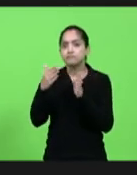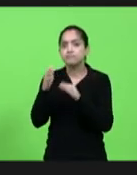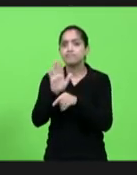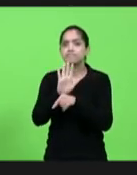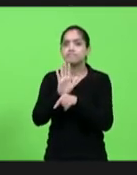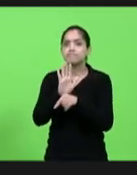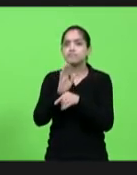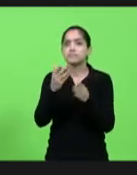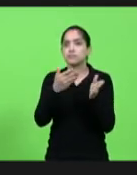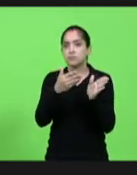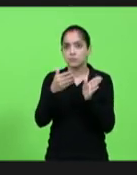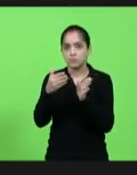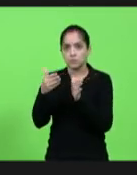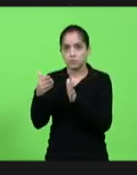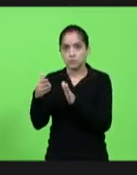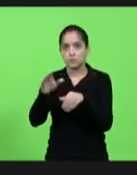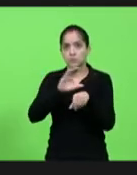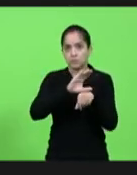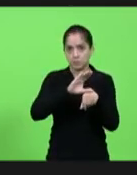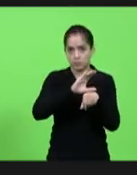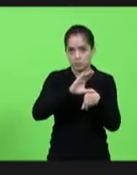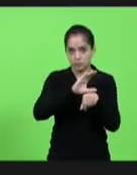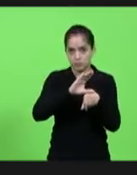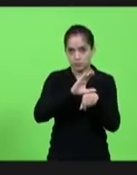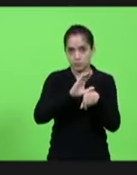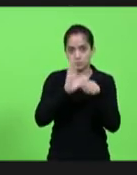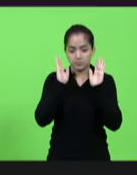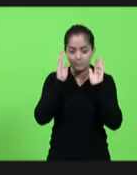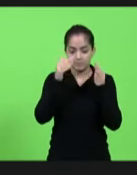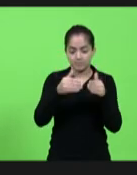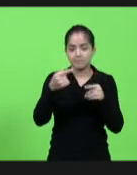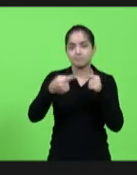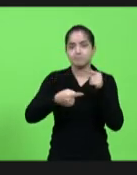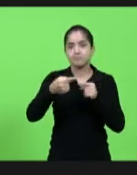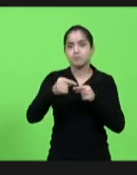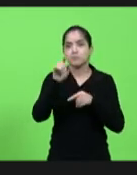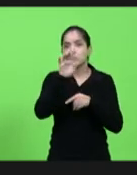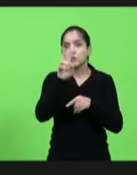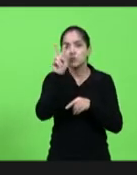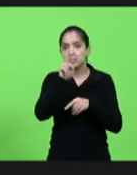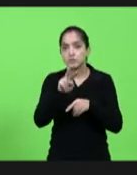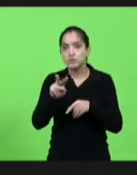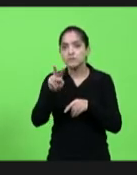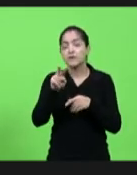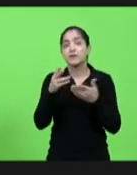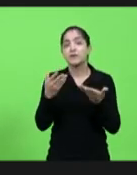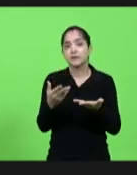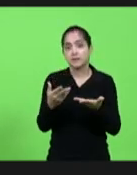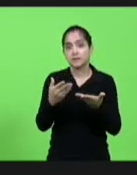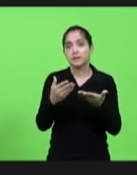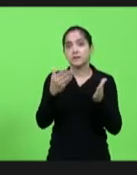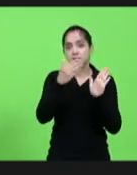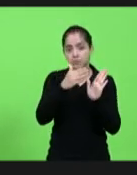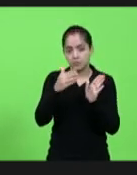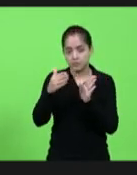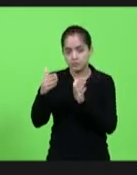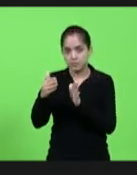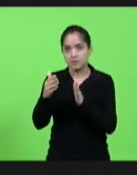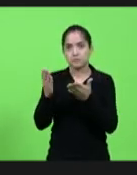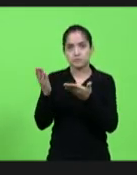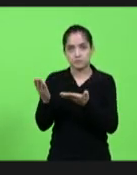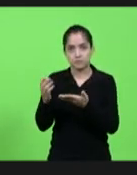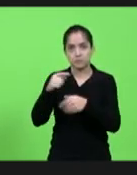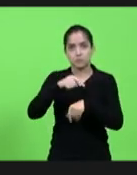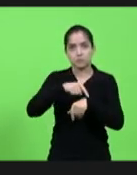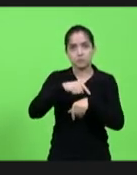linha do tempo, da constituição dessa frente, para todos visualizarem, e depois nós passamos a palavra por três